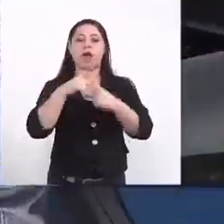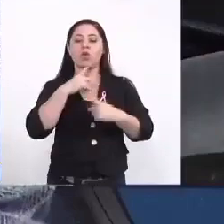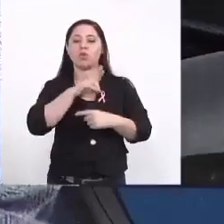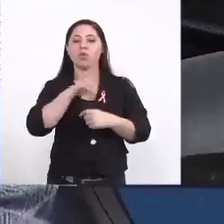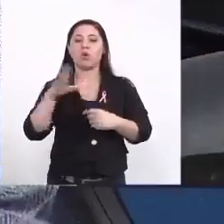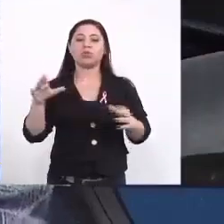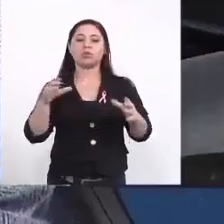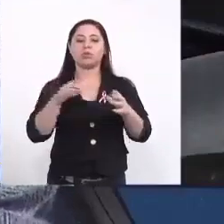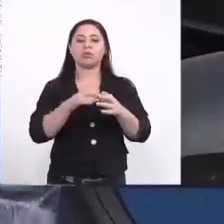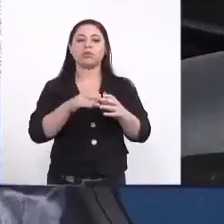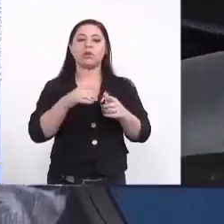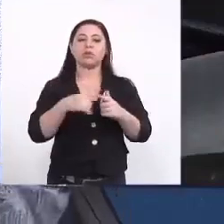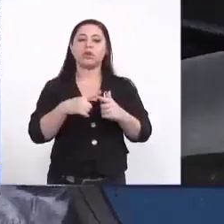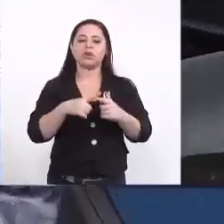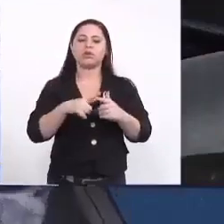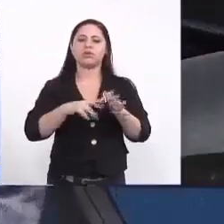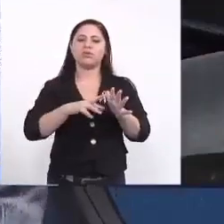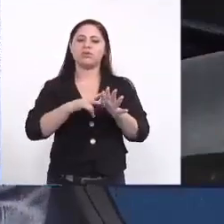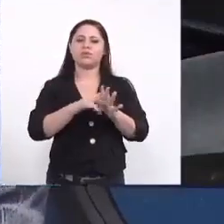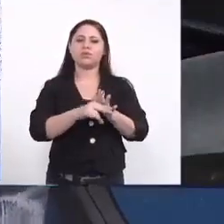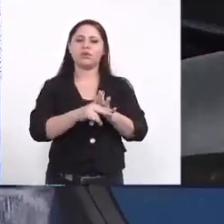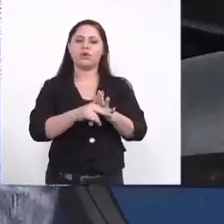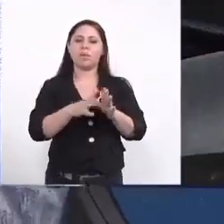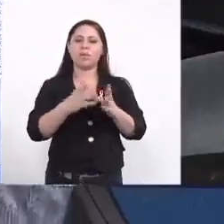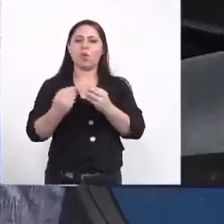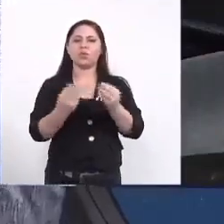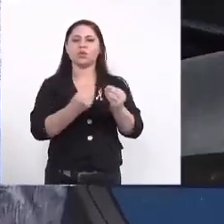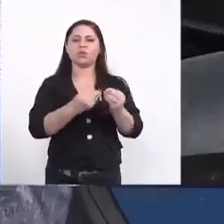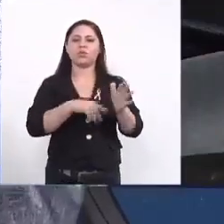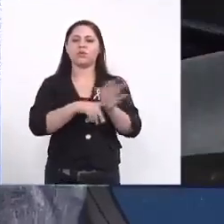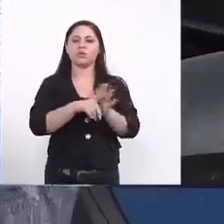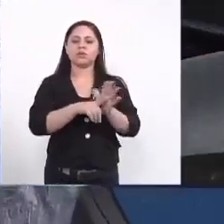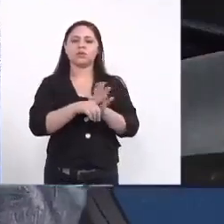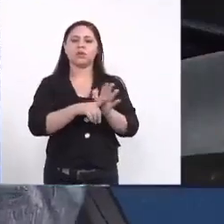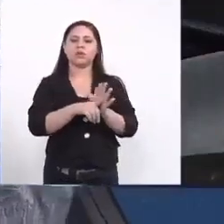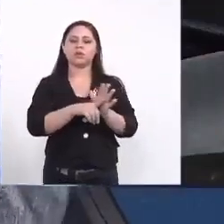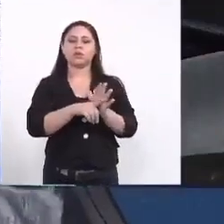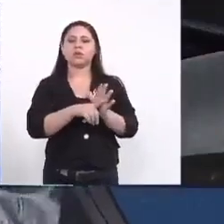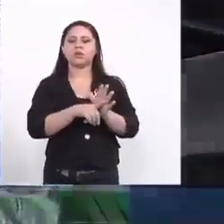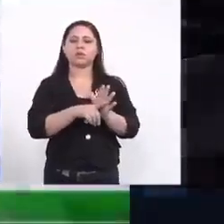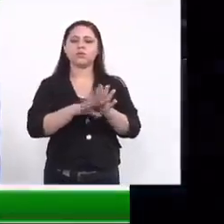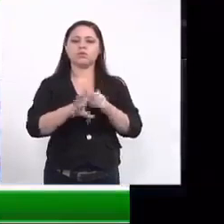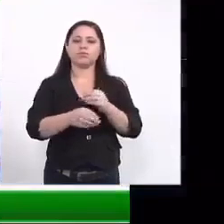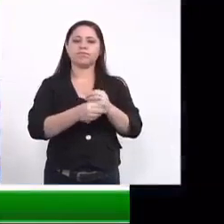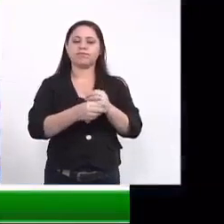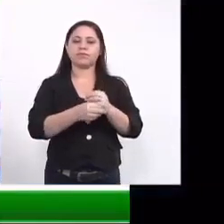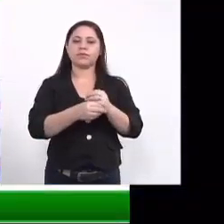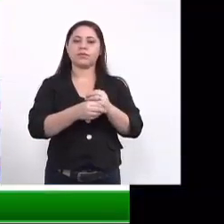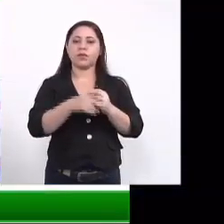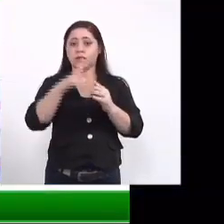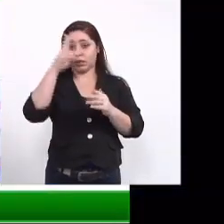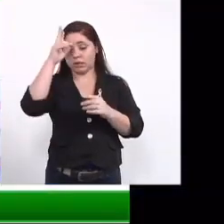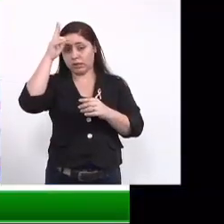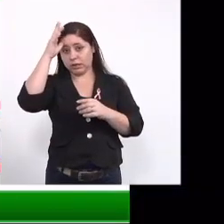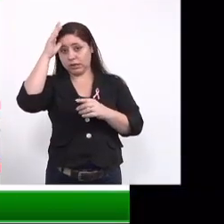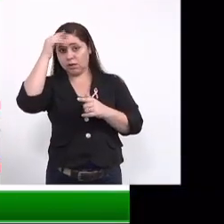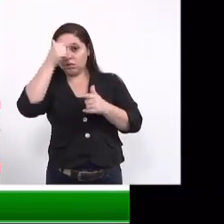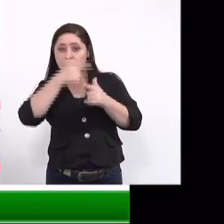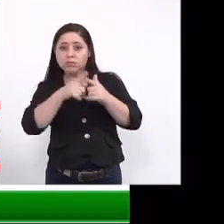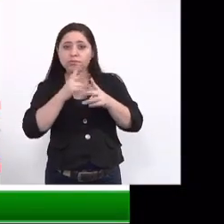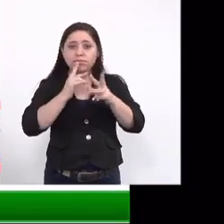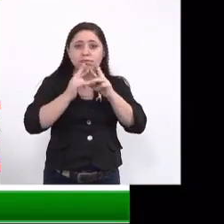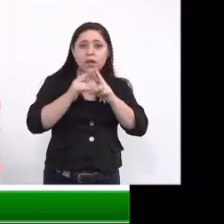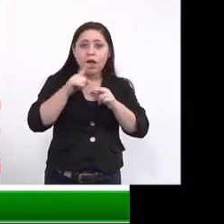equipe do trabalho porque são vários pesquisadores que estão envolvidos no projeto e vocês vão ver que alguns resultados são bastante promissores em relação